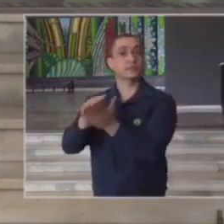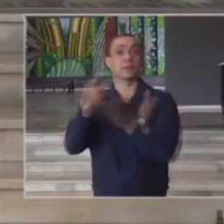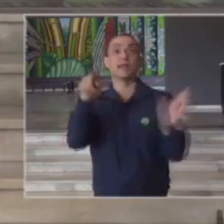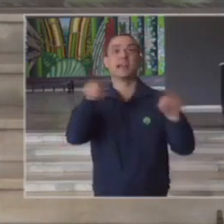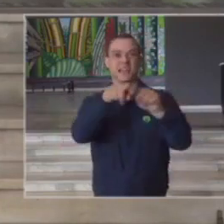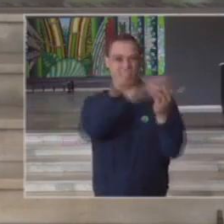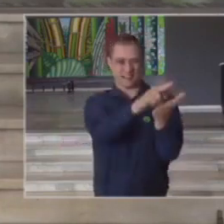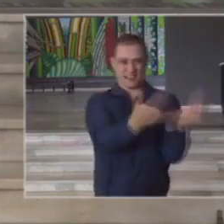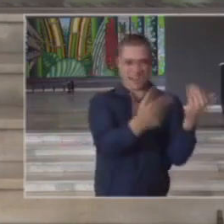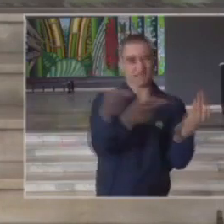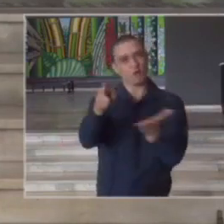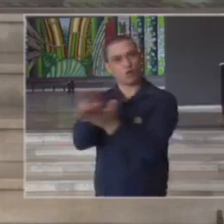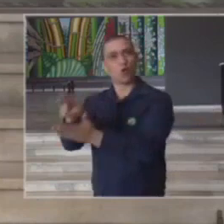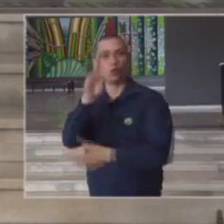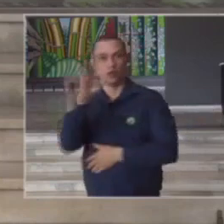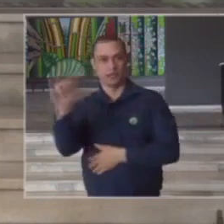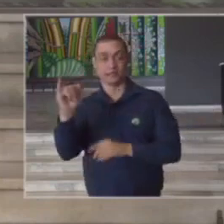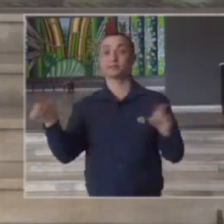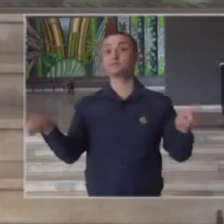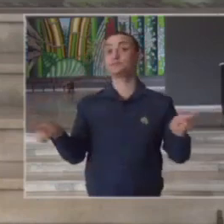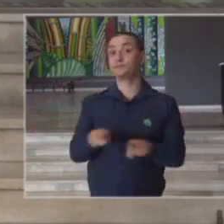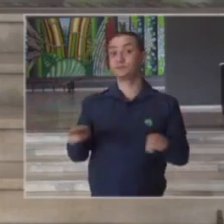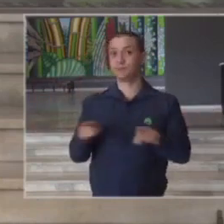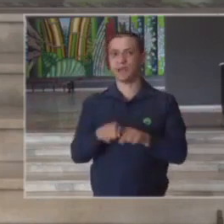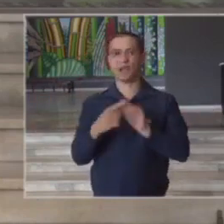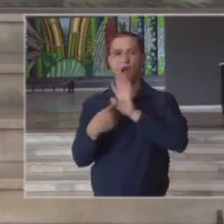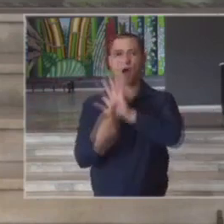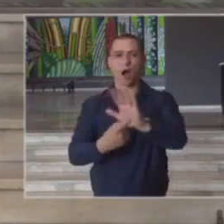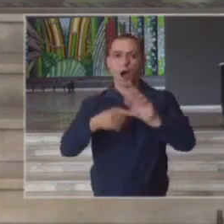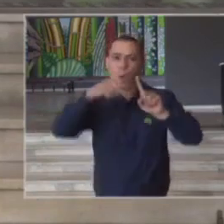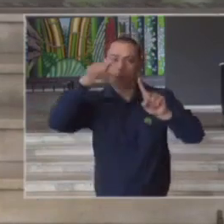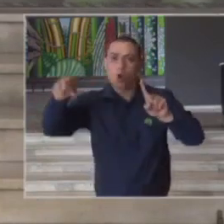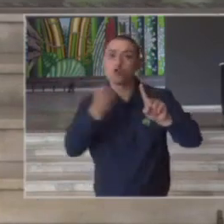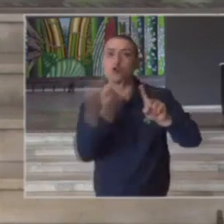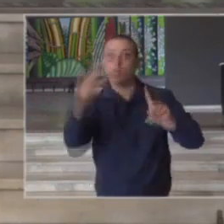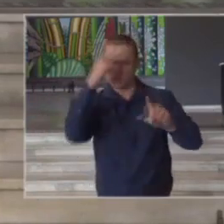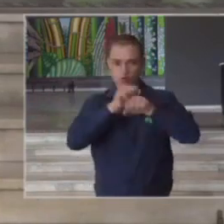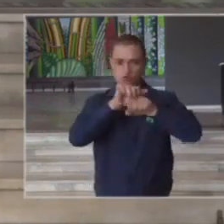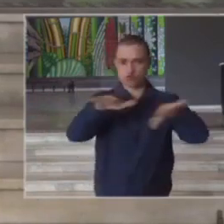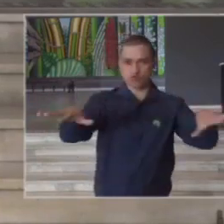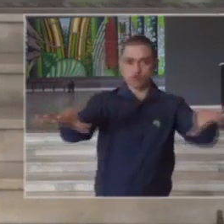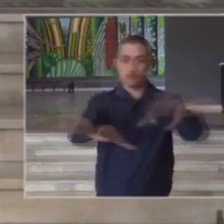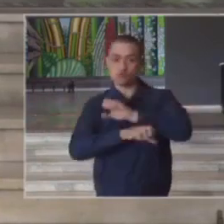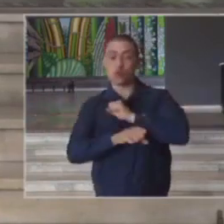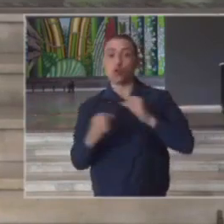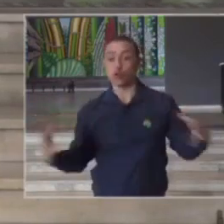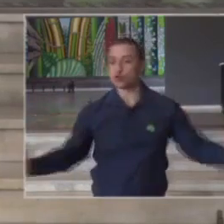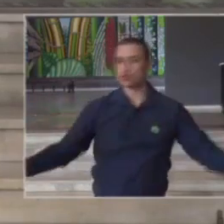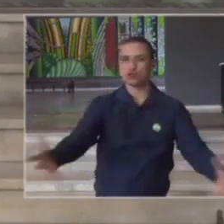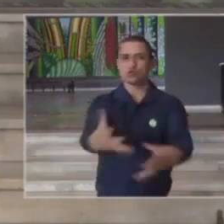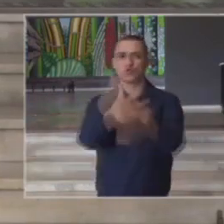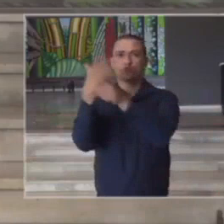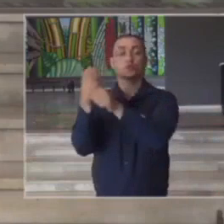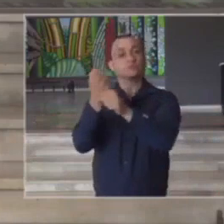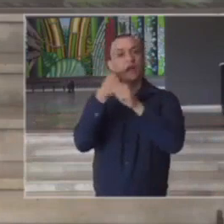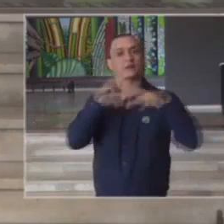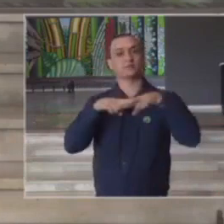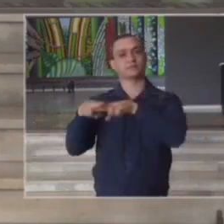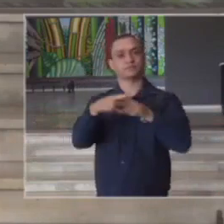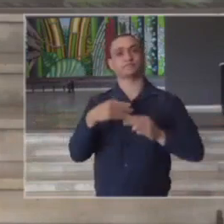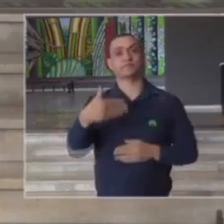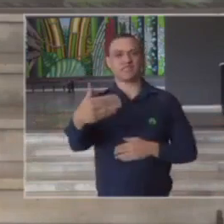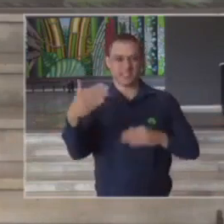UTIs assim como os indicadores da doença vão ajudar na revisão da quarentena